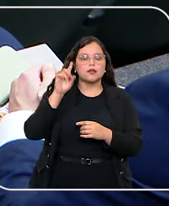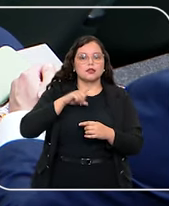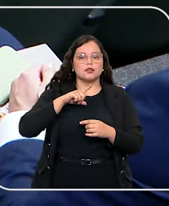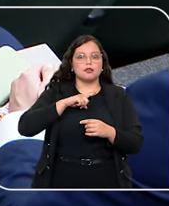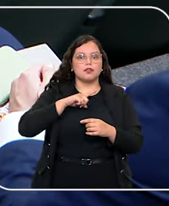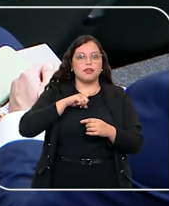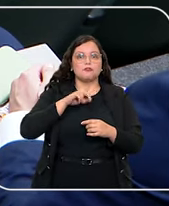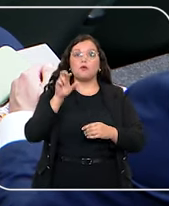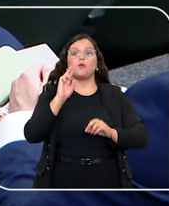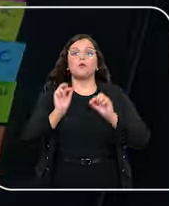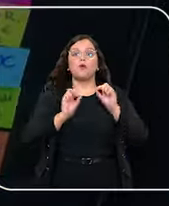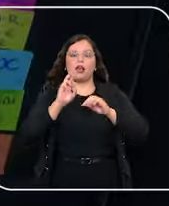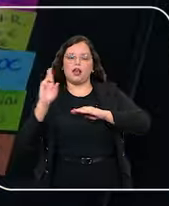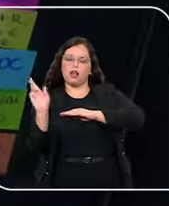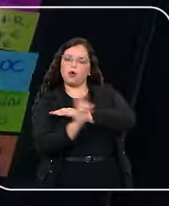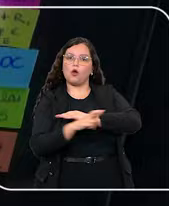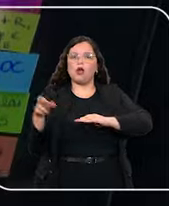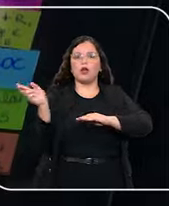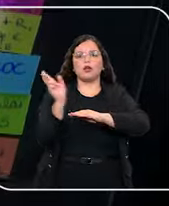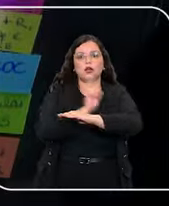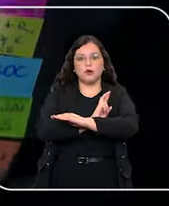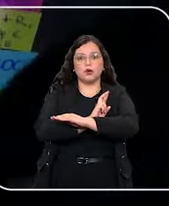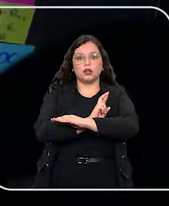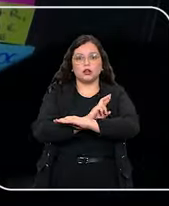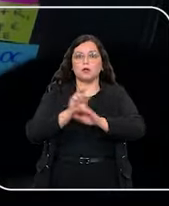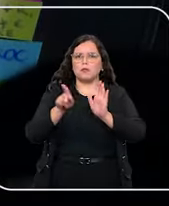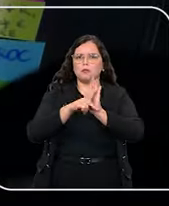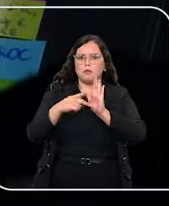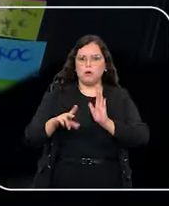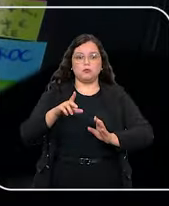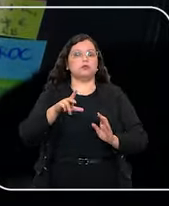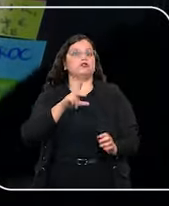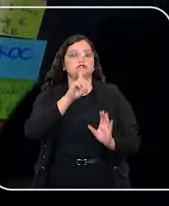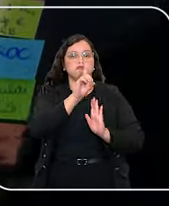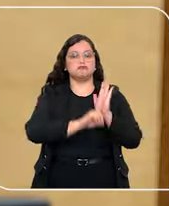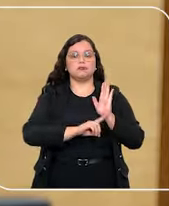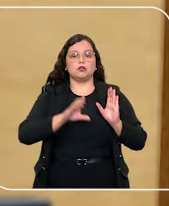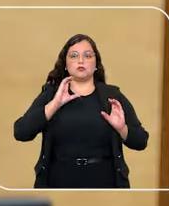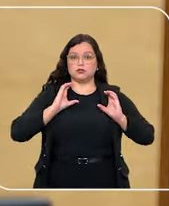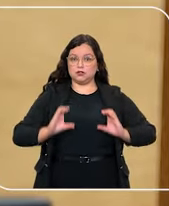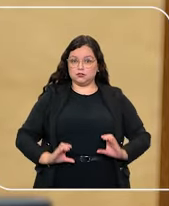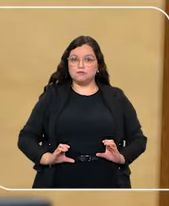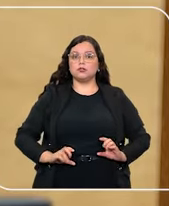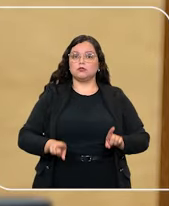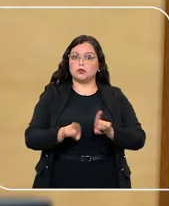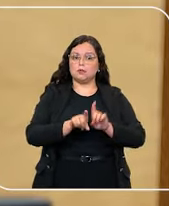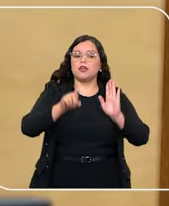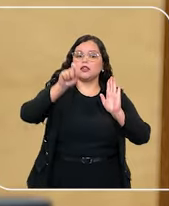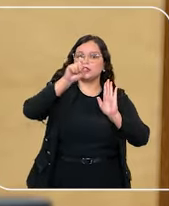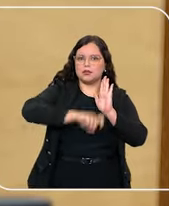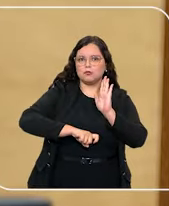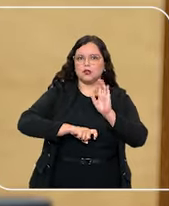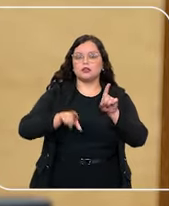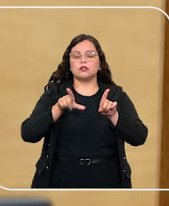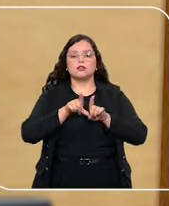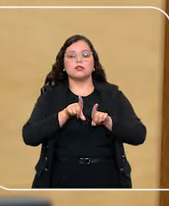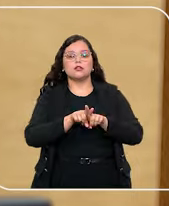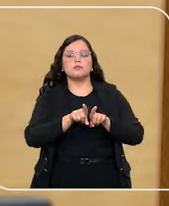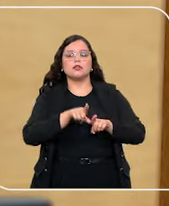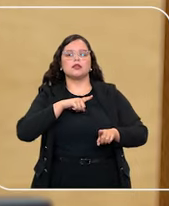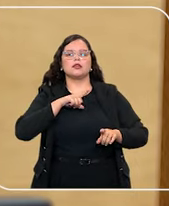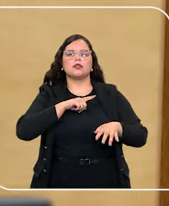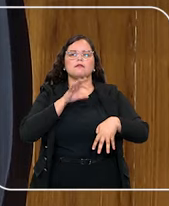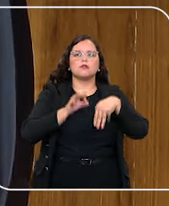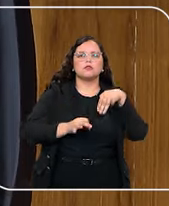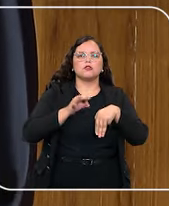recorrente e recorrido em um processo do direito civil e tributário. O ministro Sérgio Cuquina acompanhou a